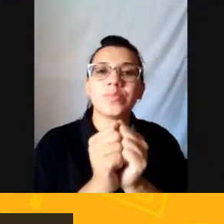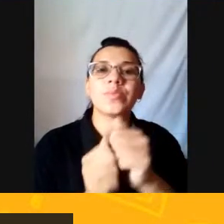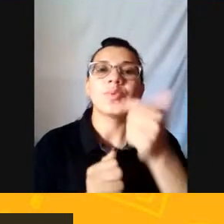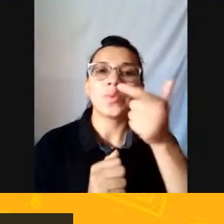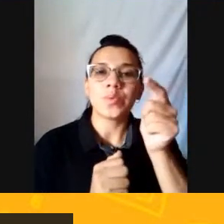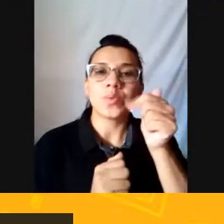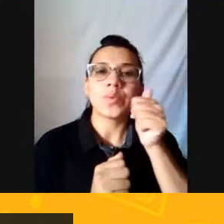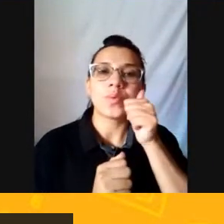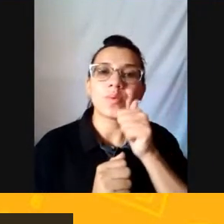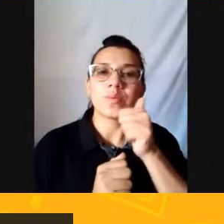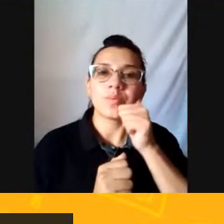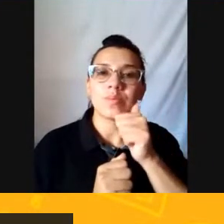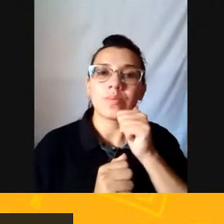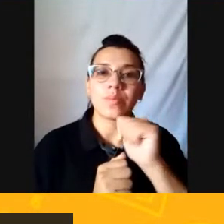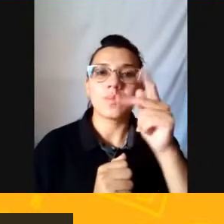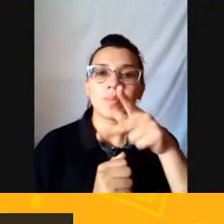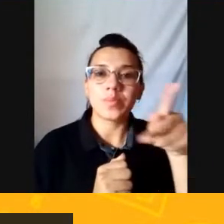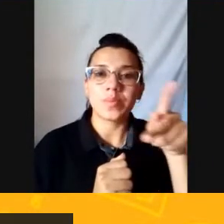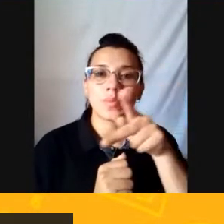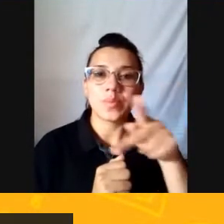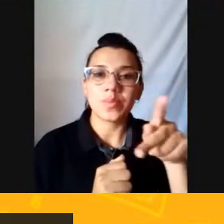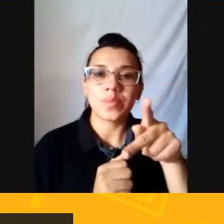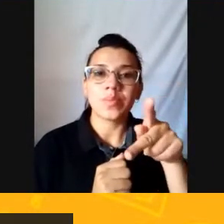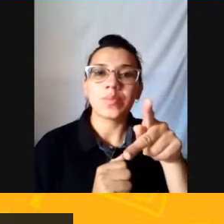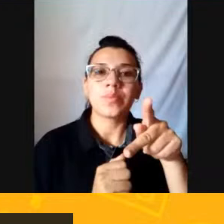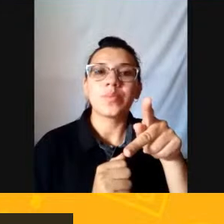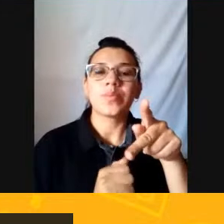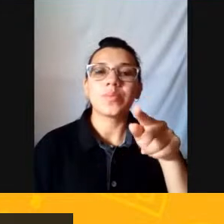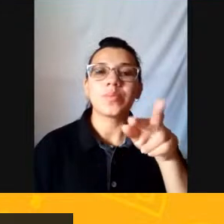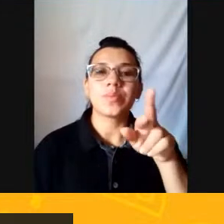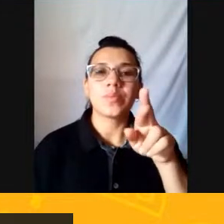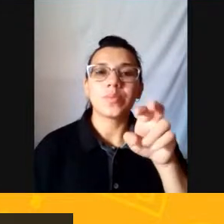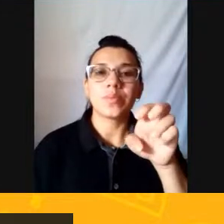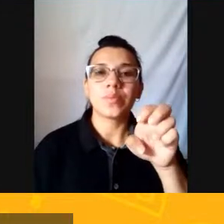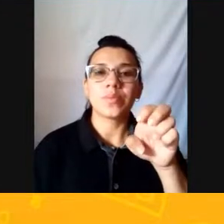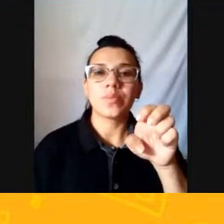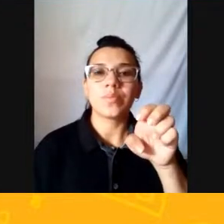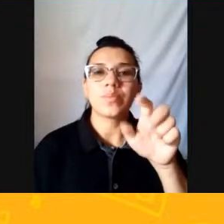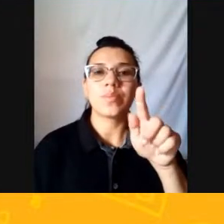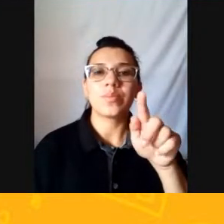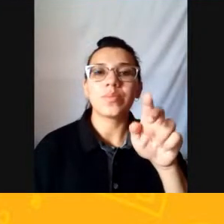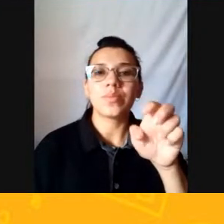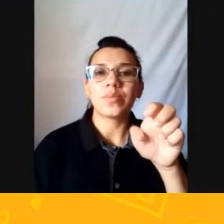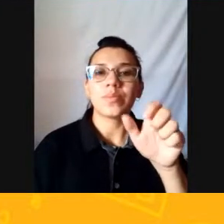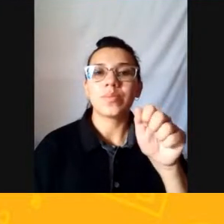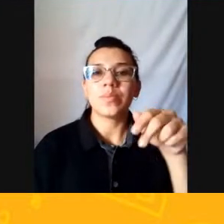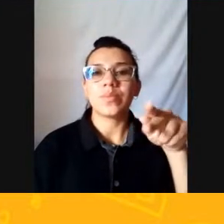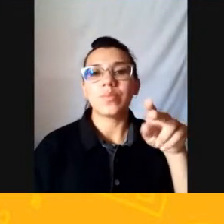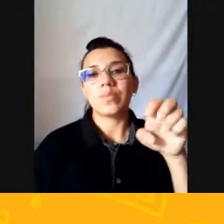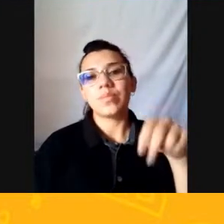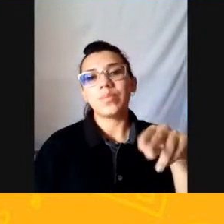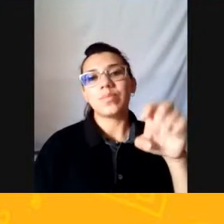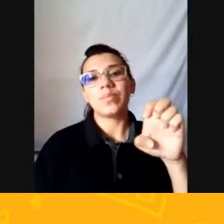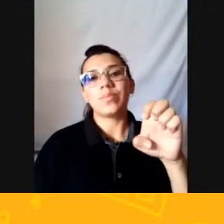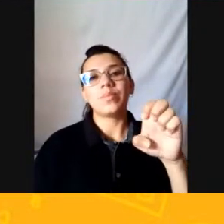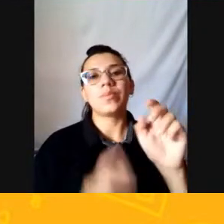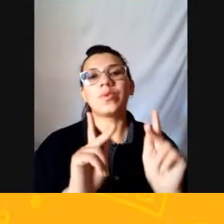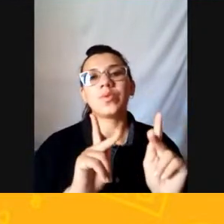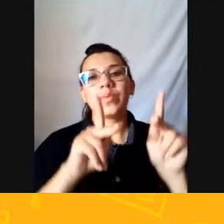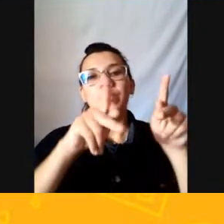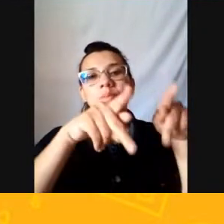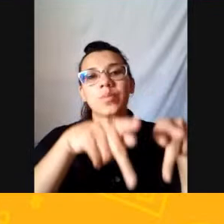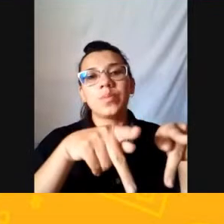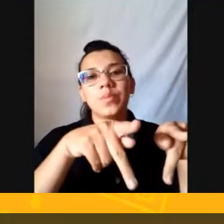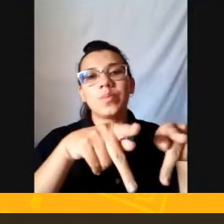Regiane Também Muito obrigado Professora Regiane Lá de Porto Nacional Que ótimo Professor Sócias